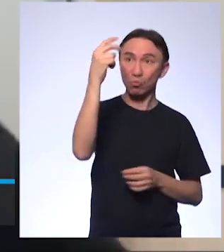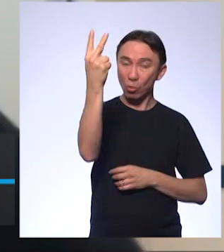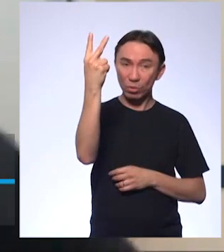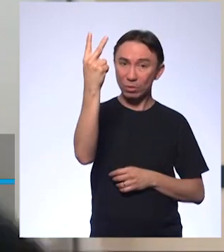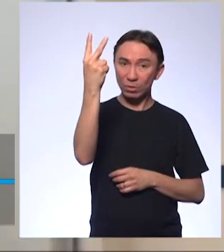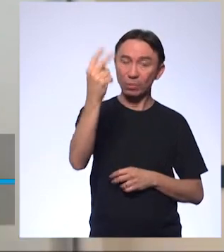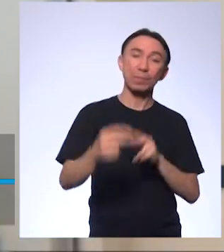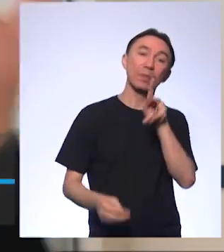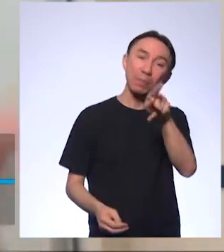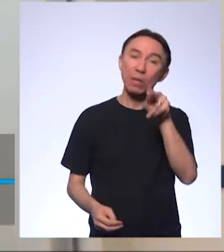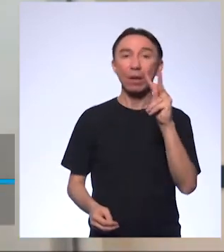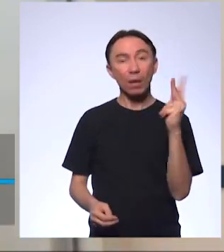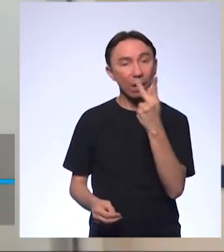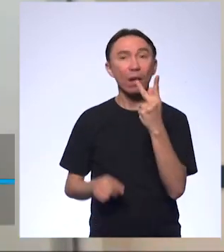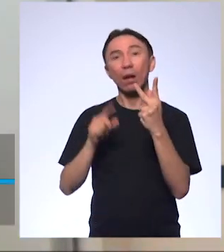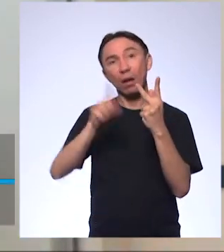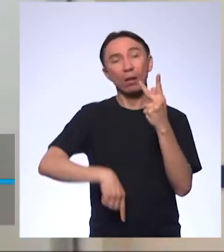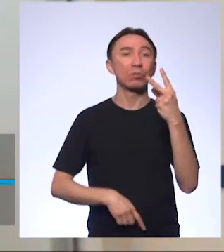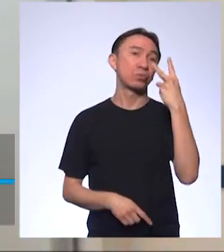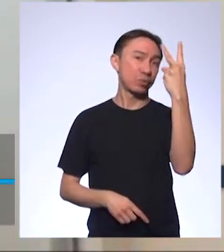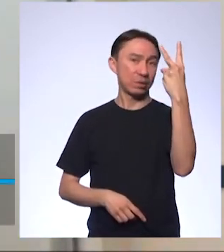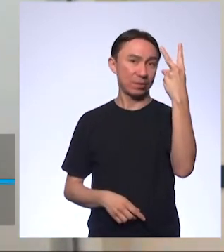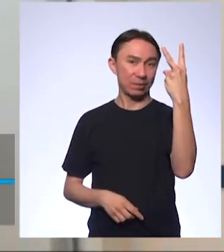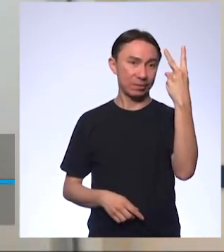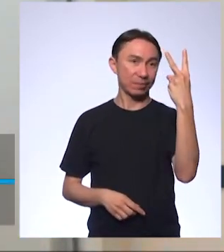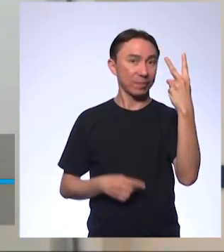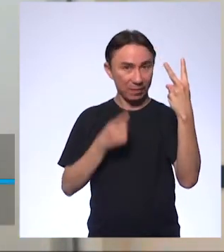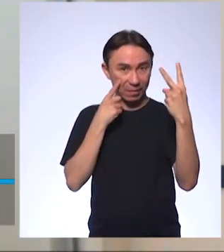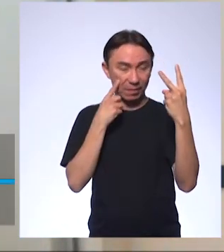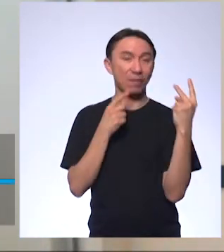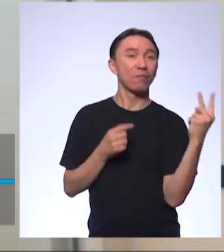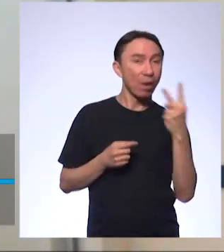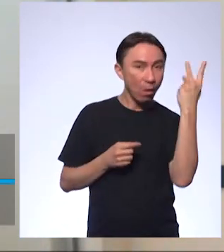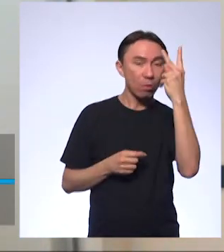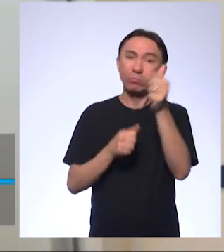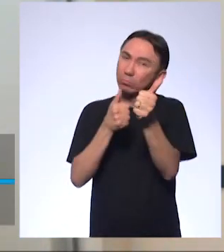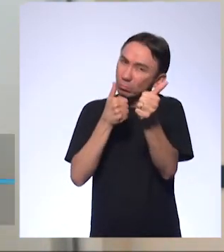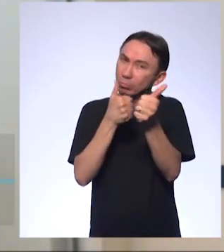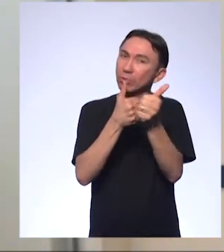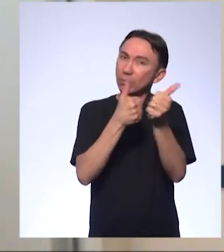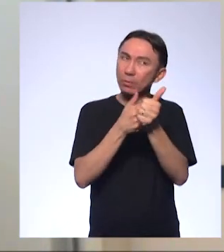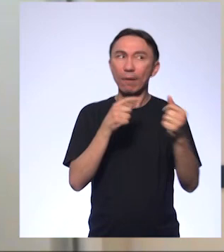sempre relacionar com esses valores que estão mais próximos. Pode passar.